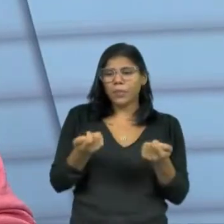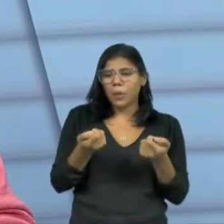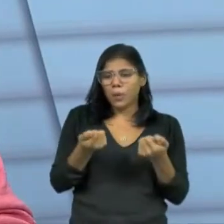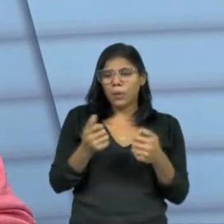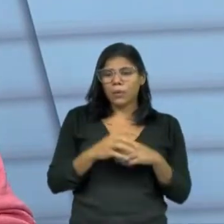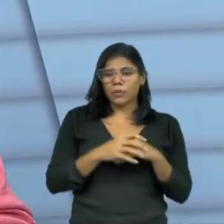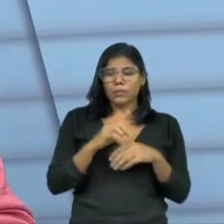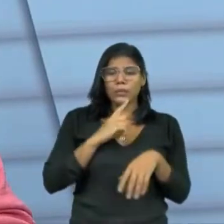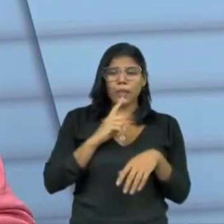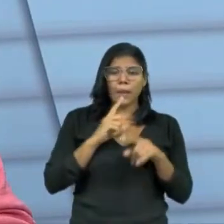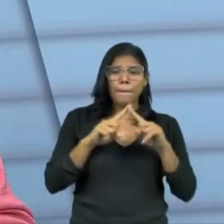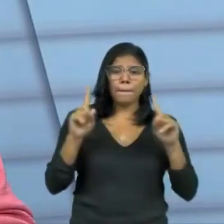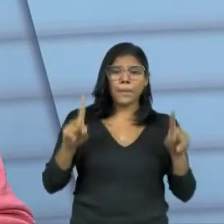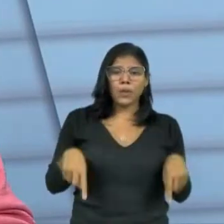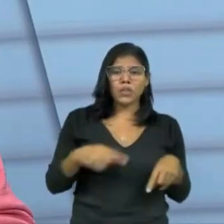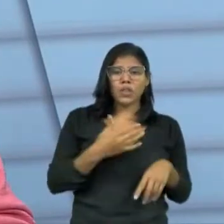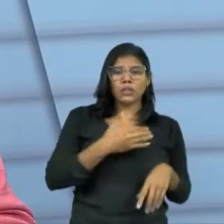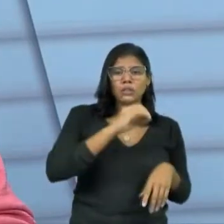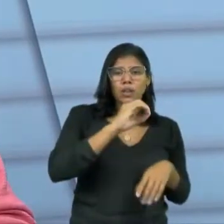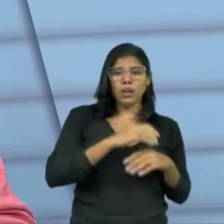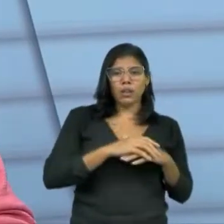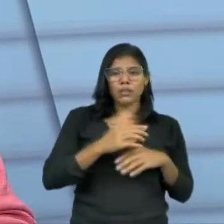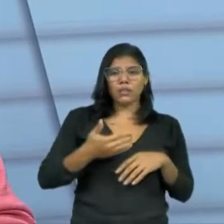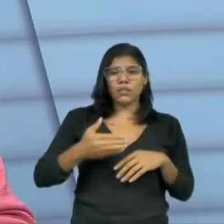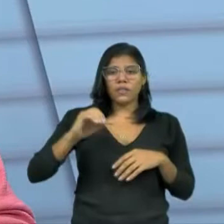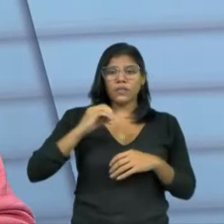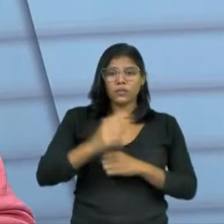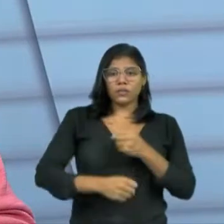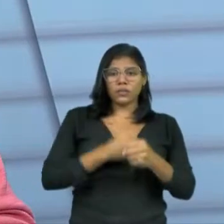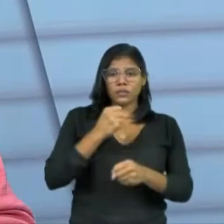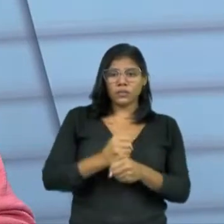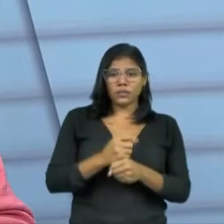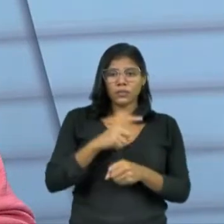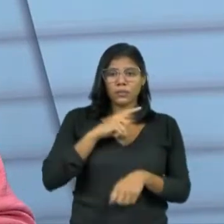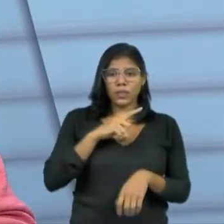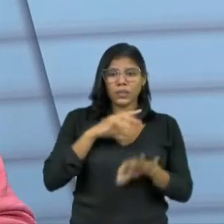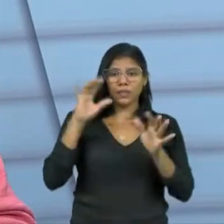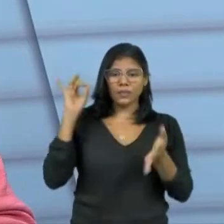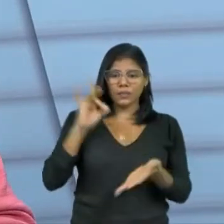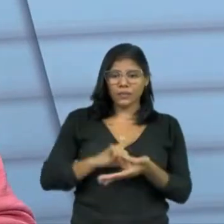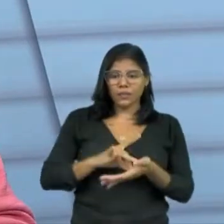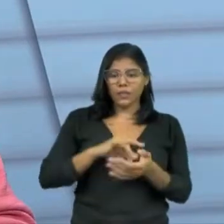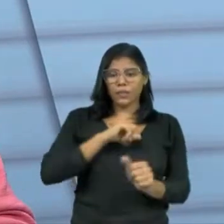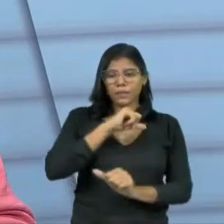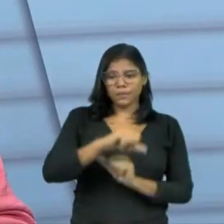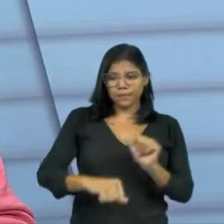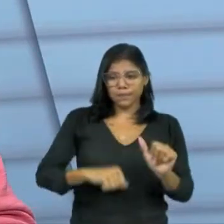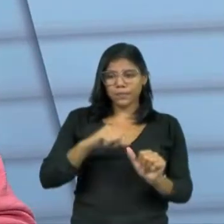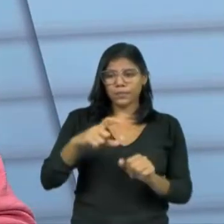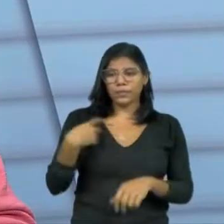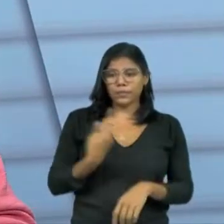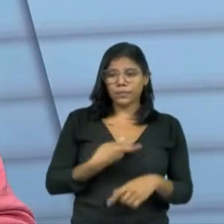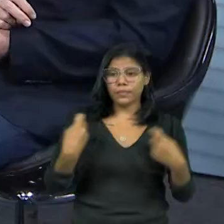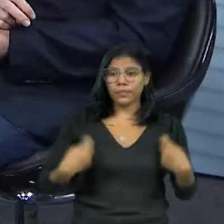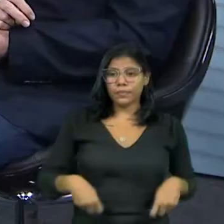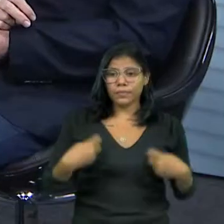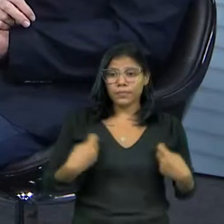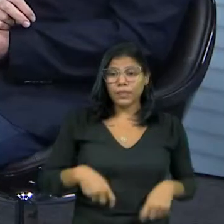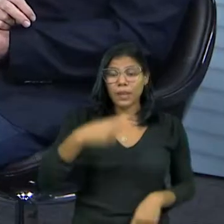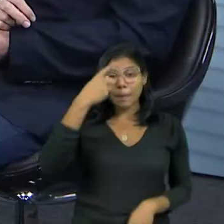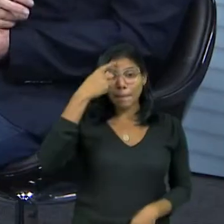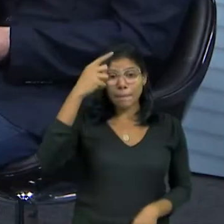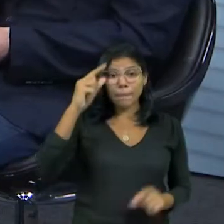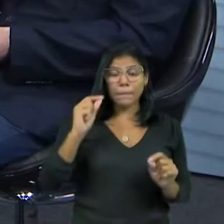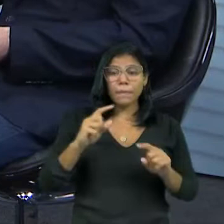projetos aí de dez a vinte anos para poder se implementar efetivamente e ter uma mudança. É, e a gente precisa começar a pensar em projetos de Estado